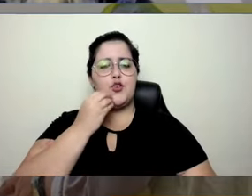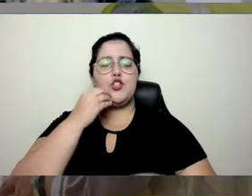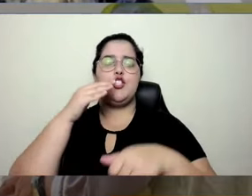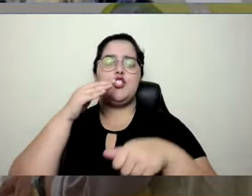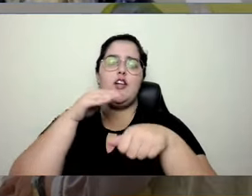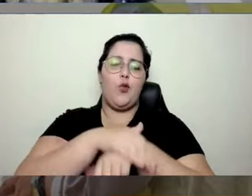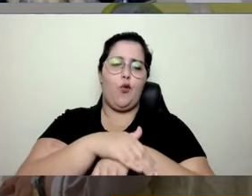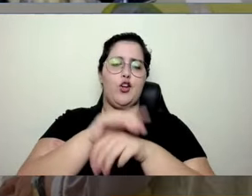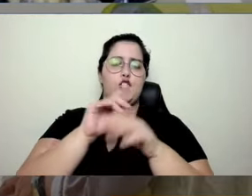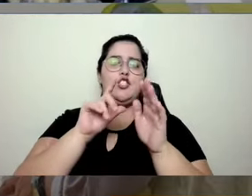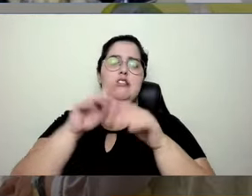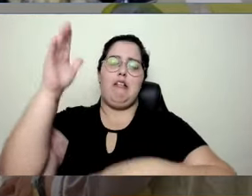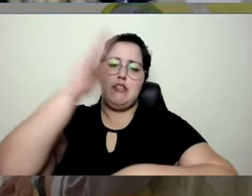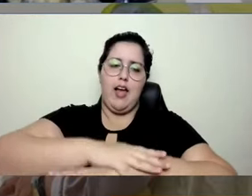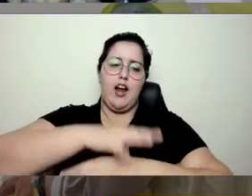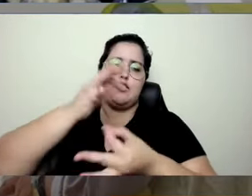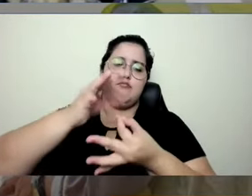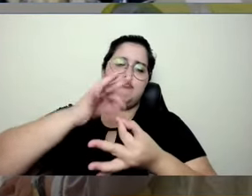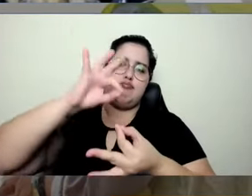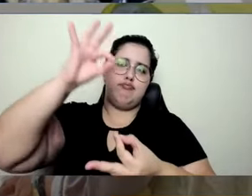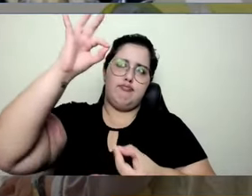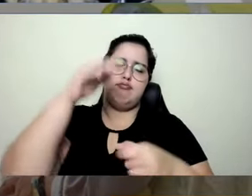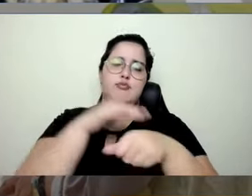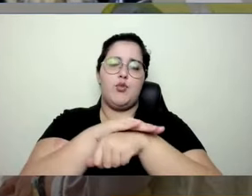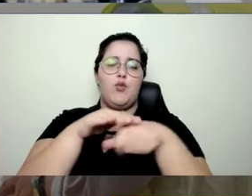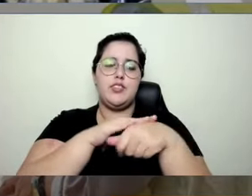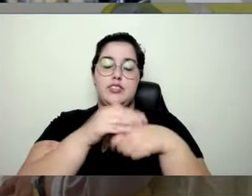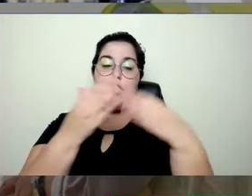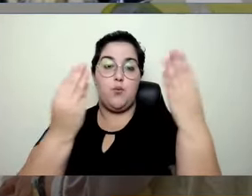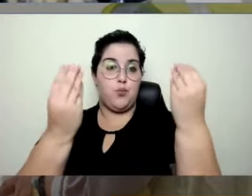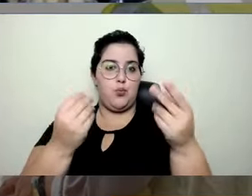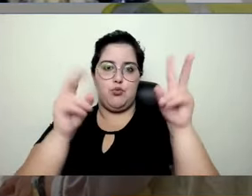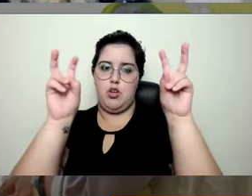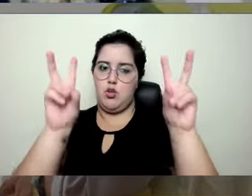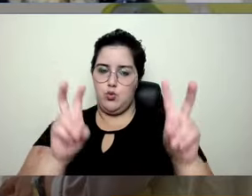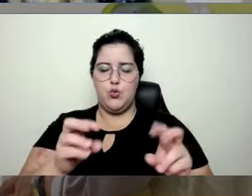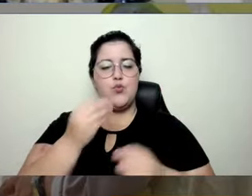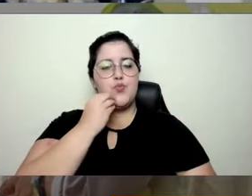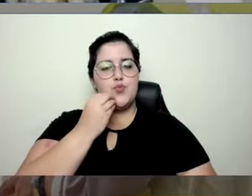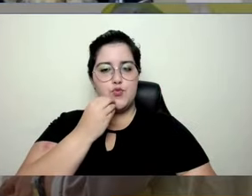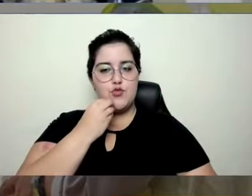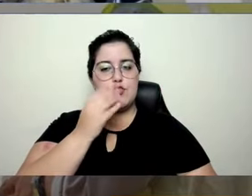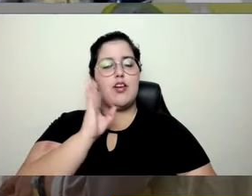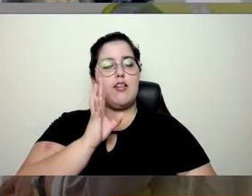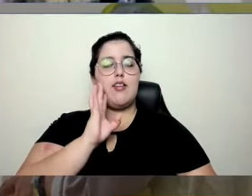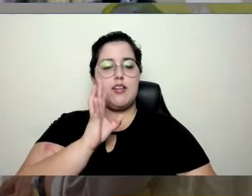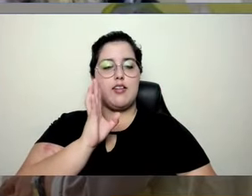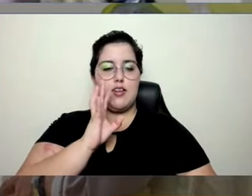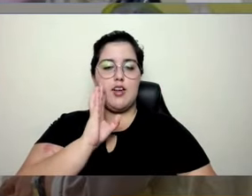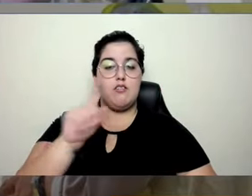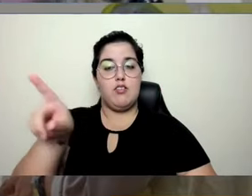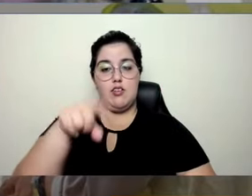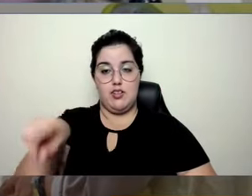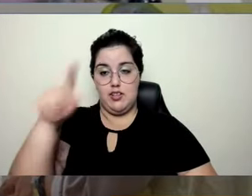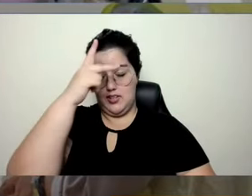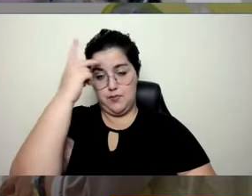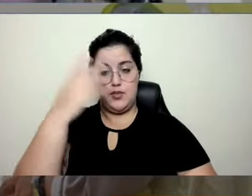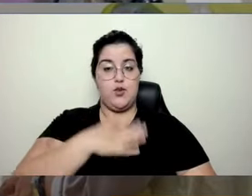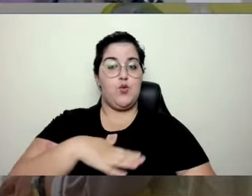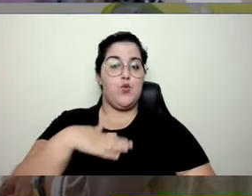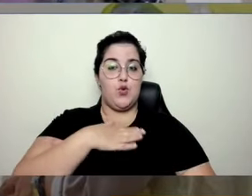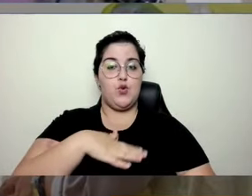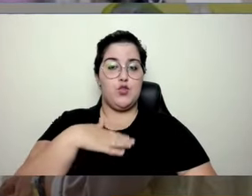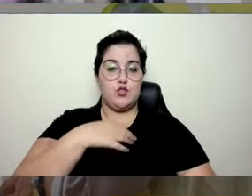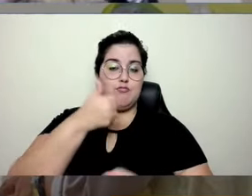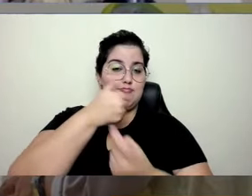dia para discutir esses assuntos, né, é muita coisa, é muita inovação. que legal. E a galera que gostou dá uma curtida